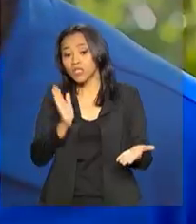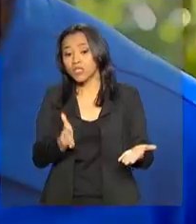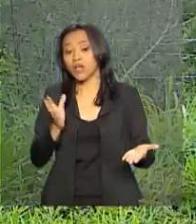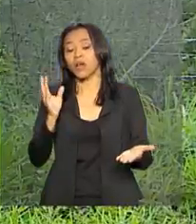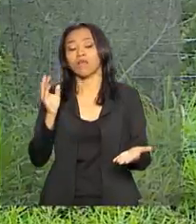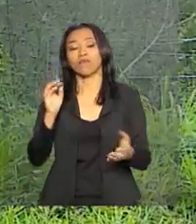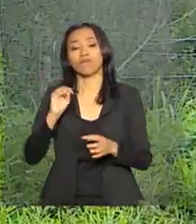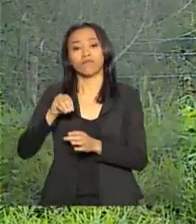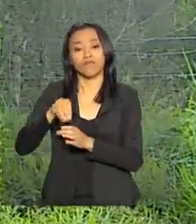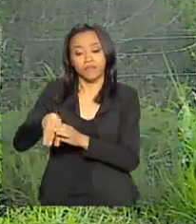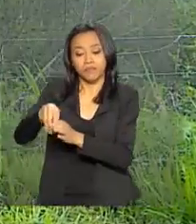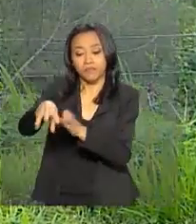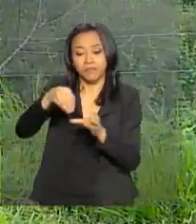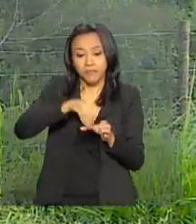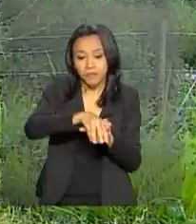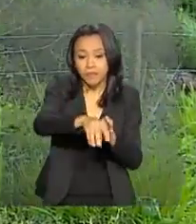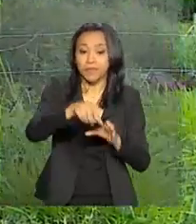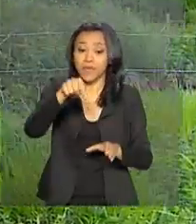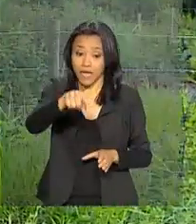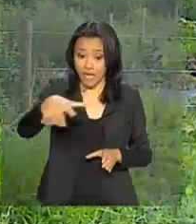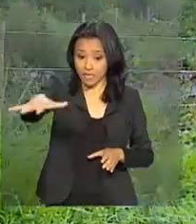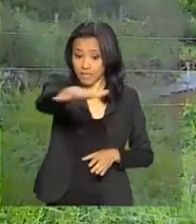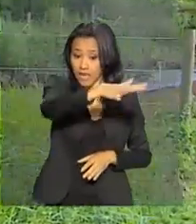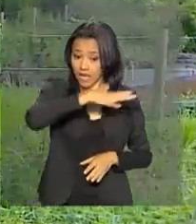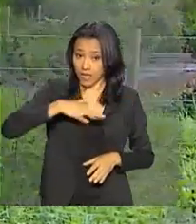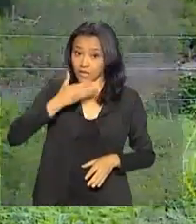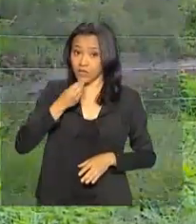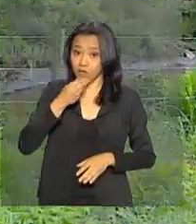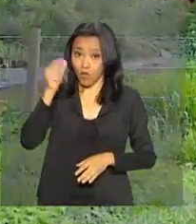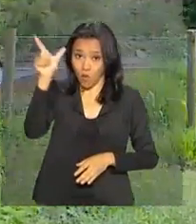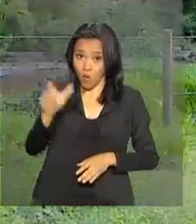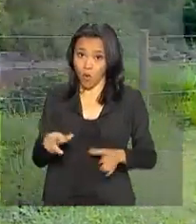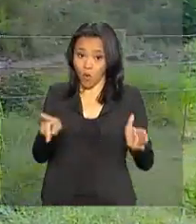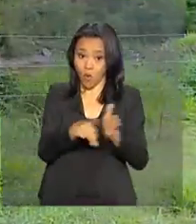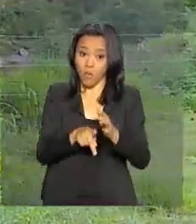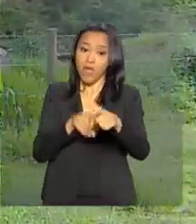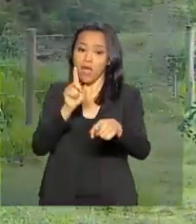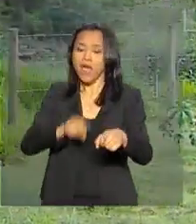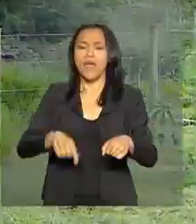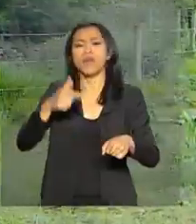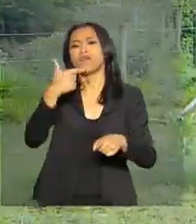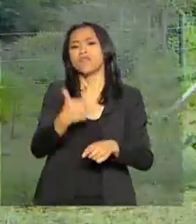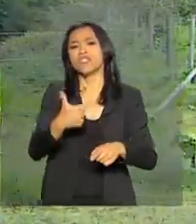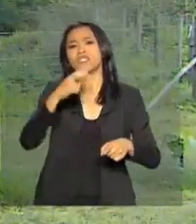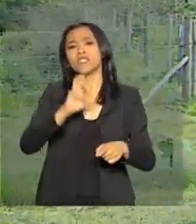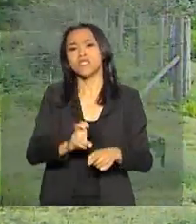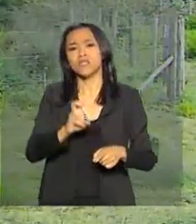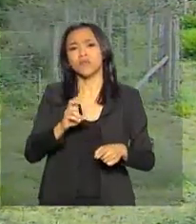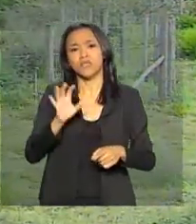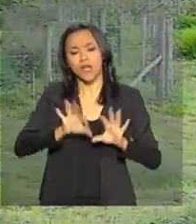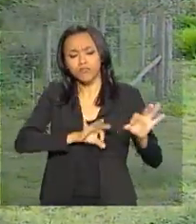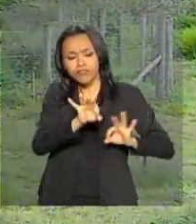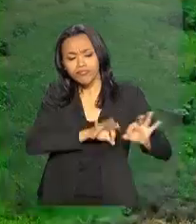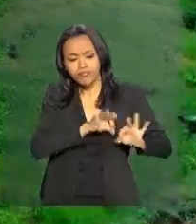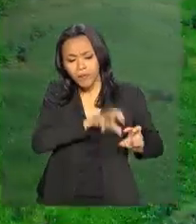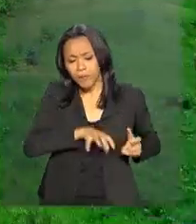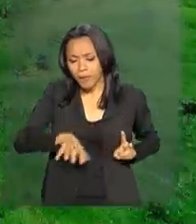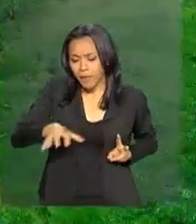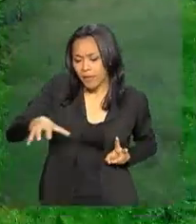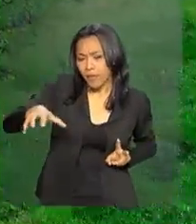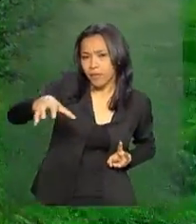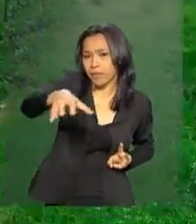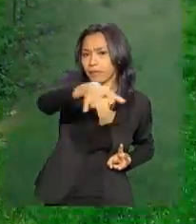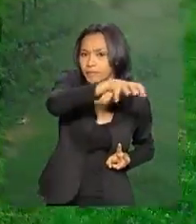divisa. A propriedade do Mário é uma das 25 em que a Renova está desenvolvendo o projeto Renovando Paisagens, em